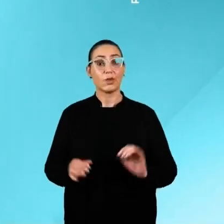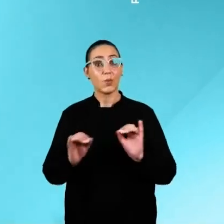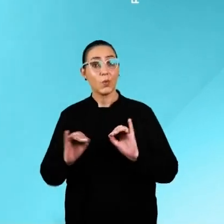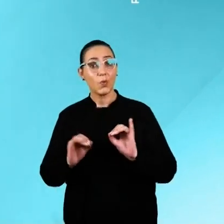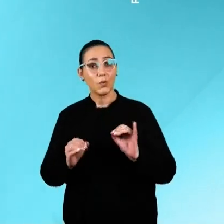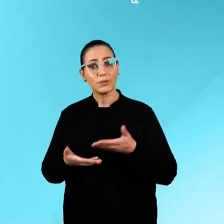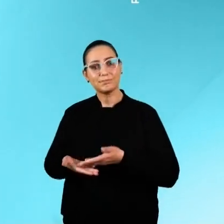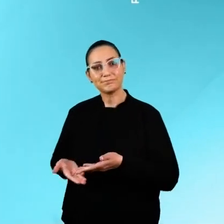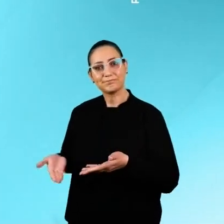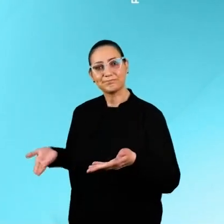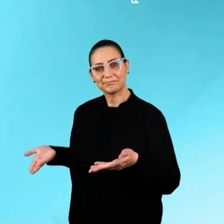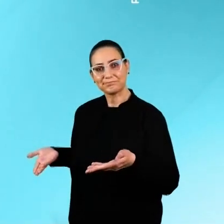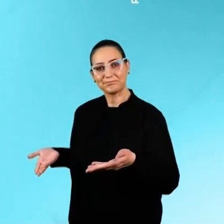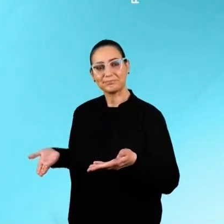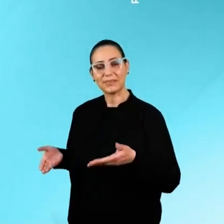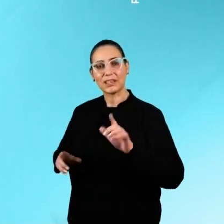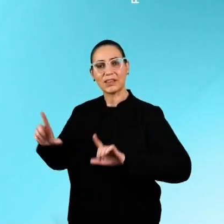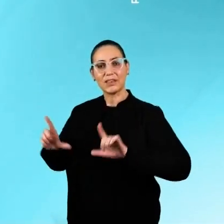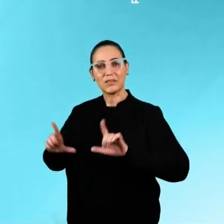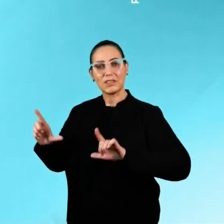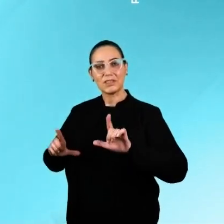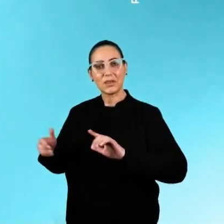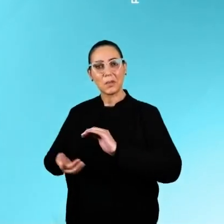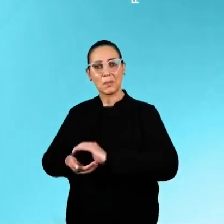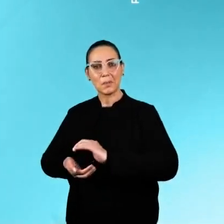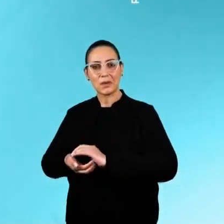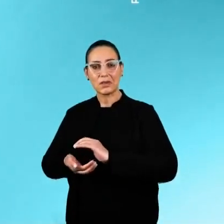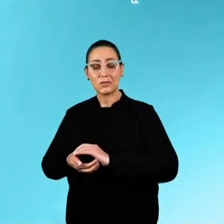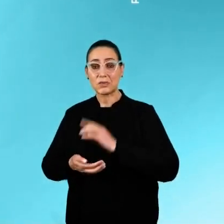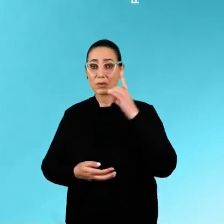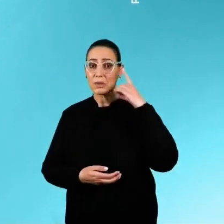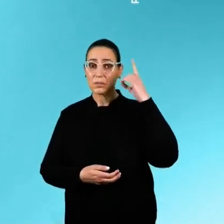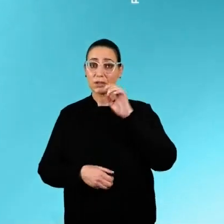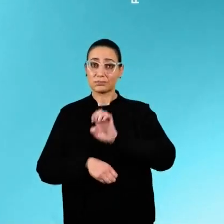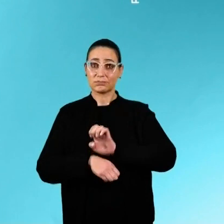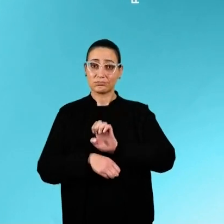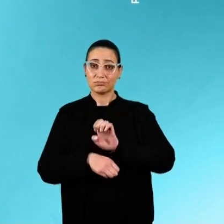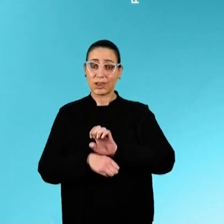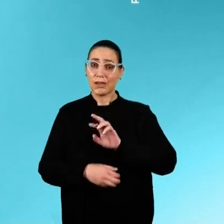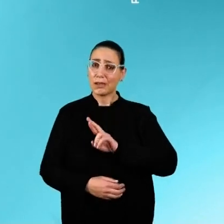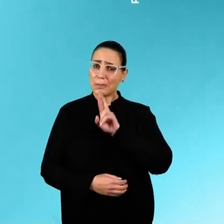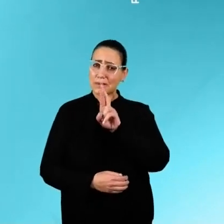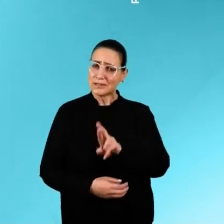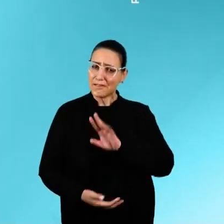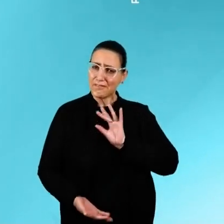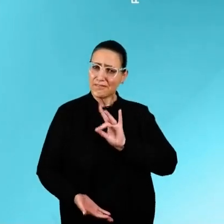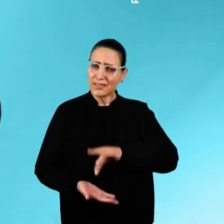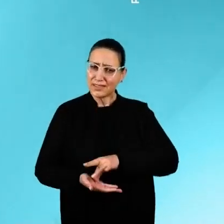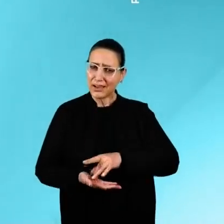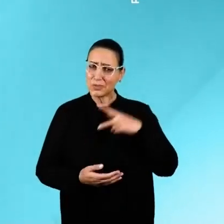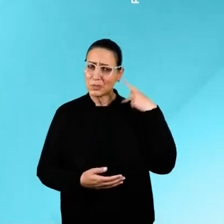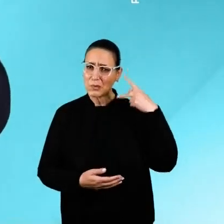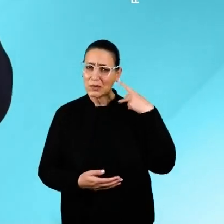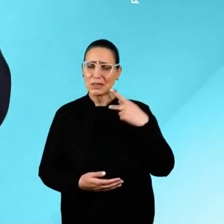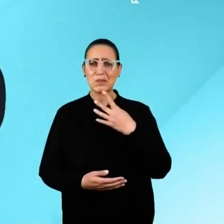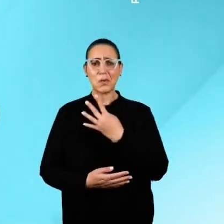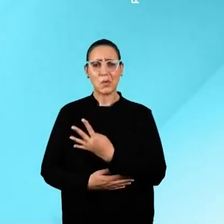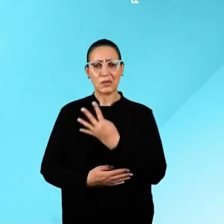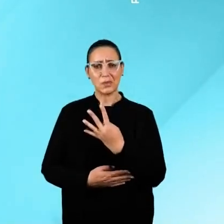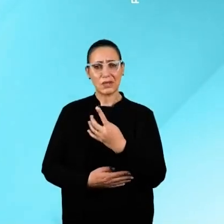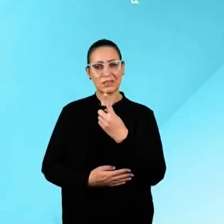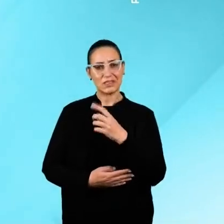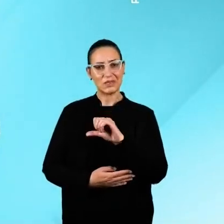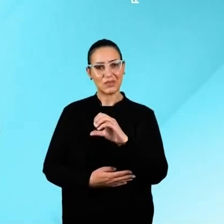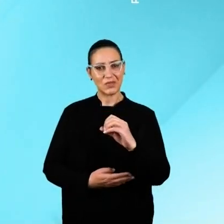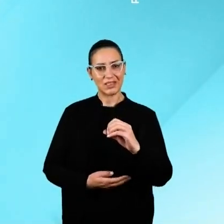180. Oi, eu sou o Rogério Forcolen, do Brasil Urgente, da Band TV. Sou candidato a deputado estadual para ser a tua voz de verdade na política. Meu